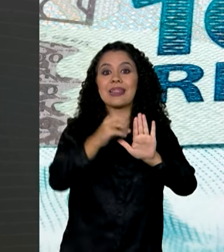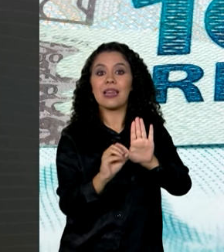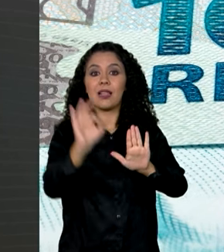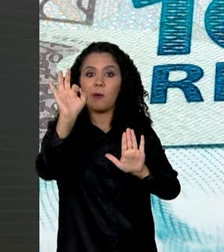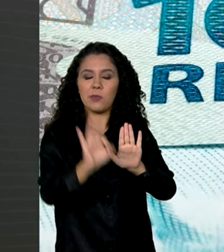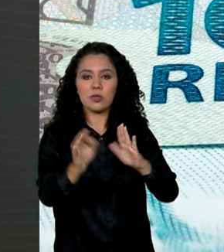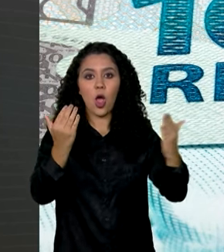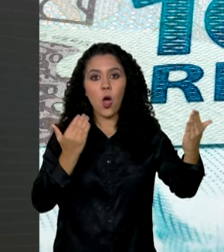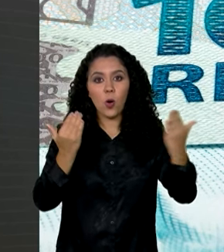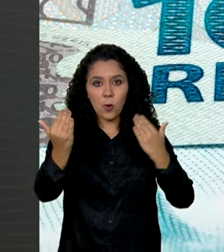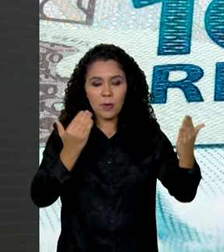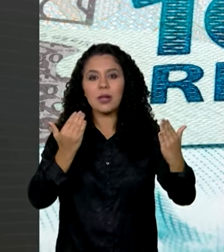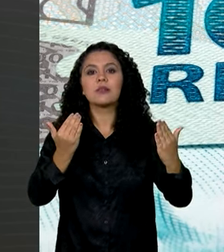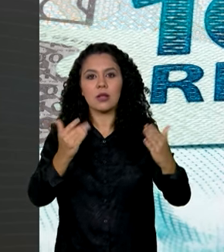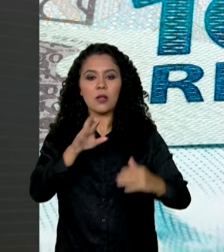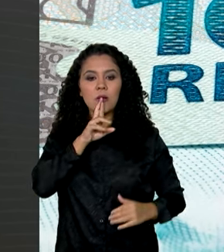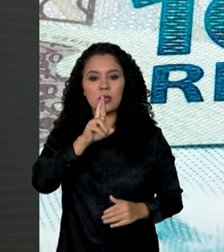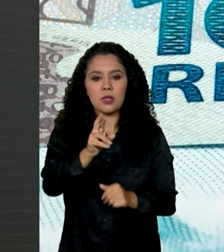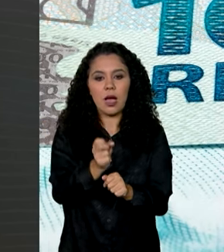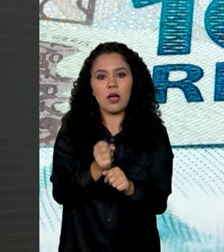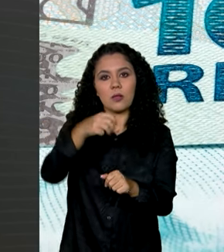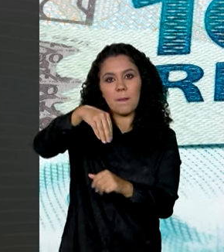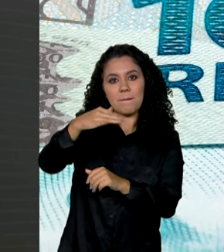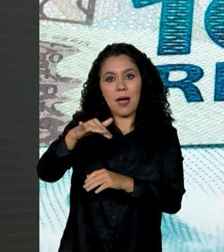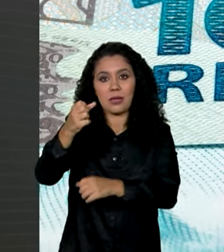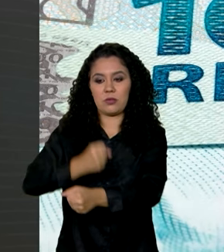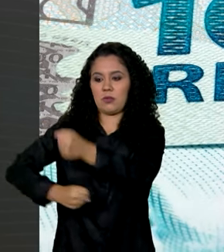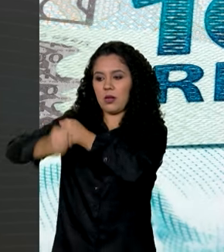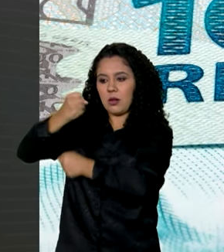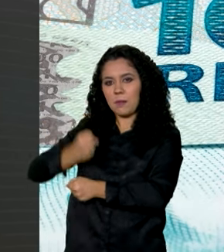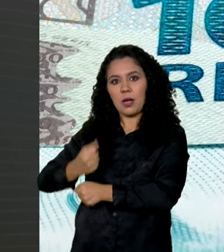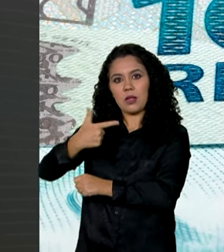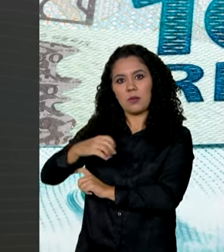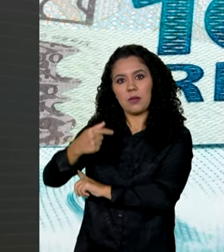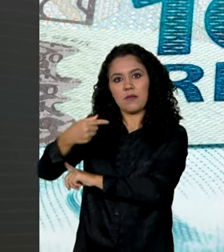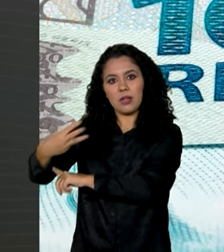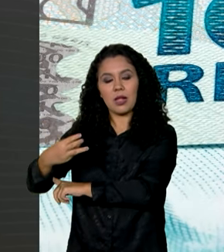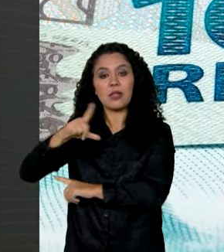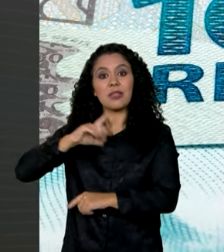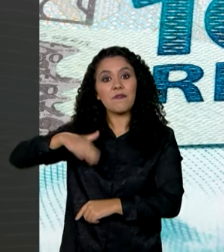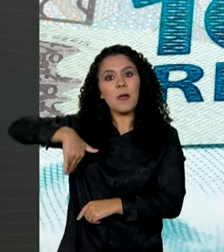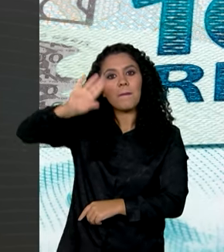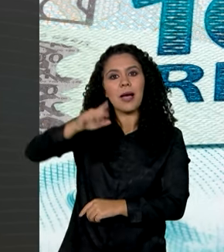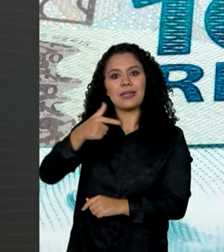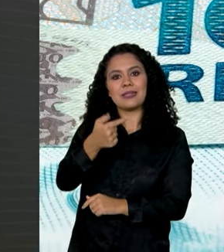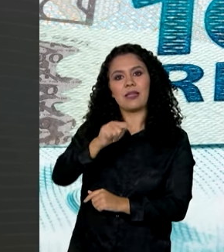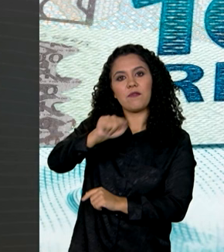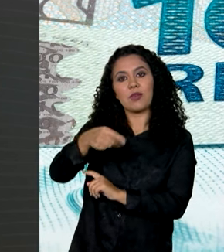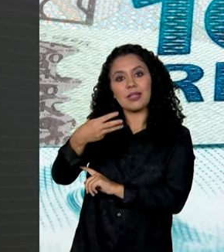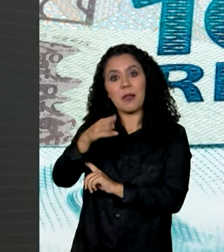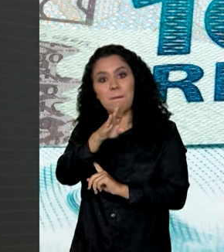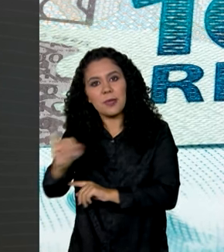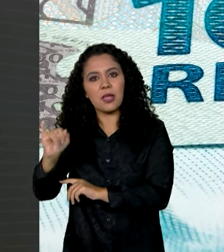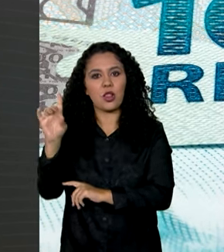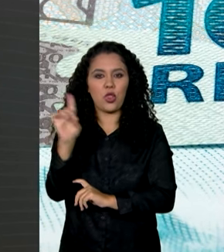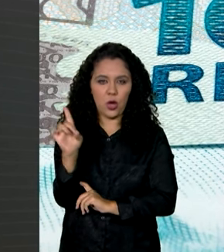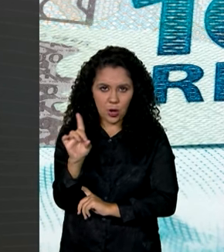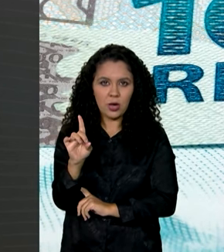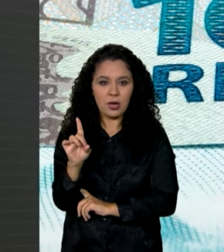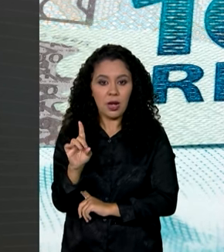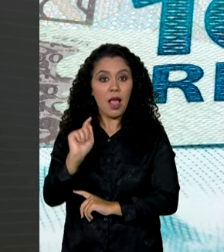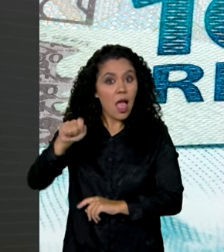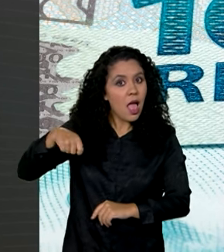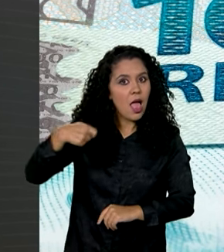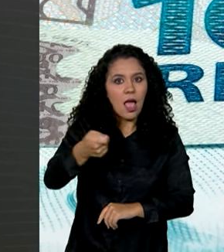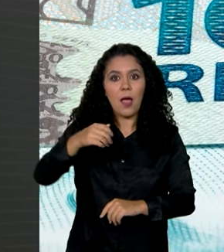em relação ao resultado de março de 2023, que foi de mais de 7,3 bilhões de dólares. É